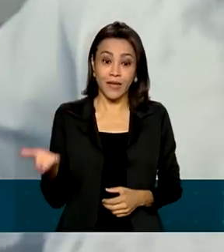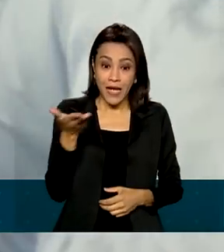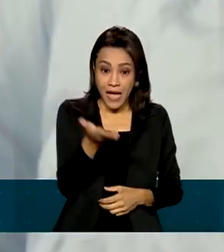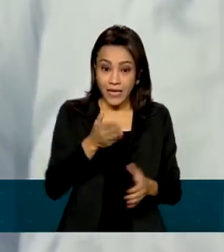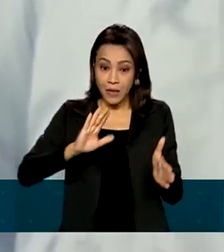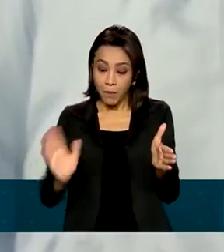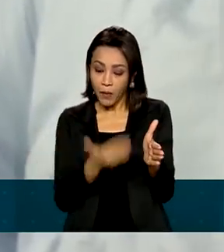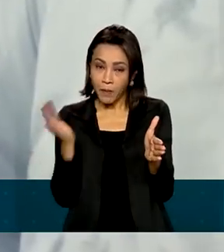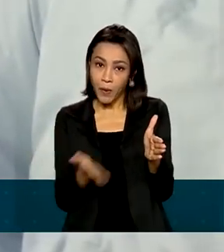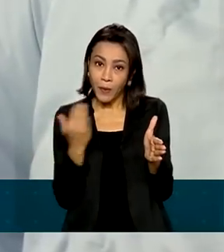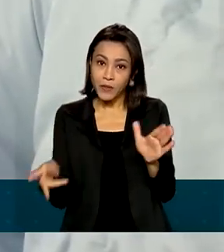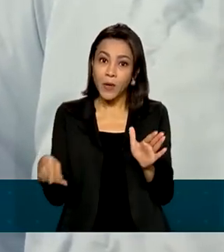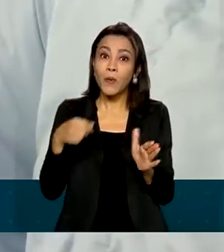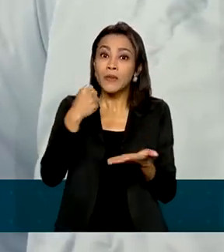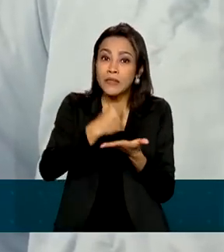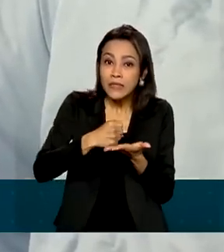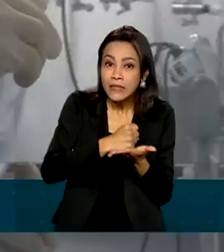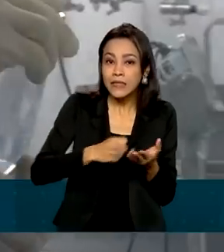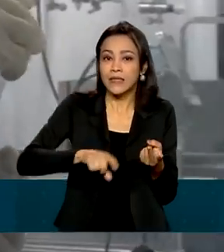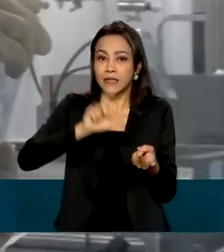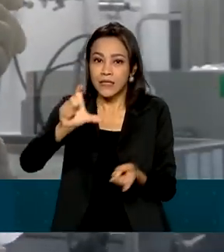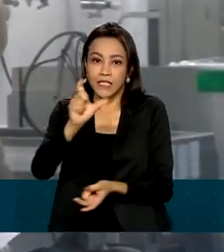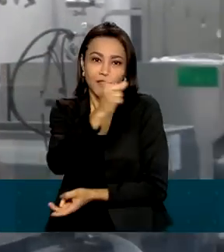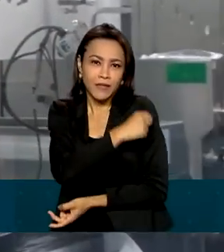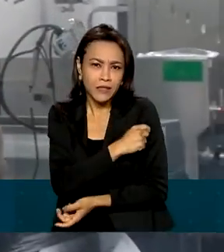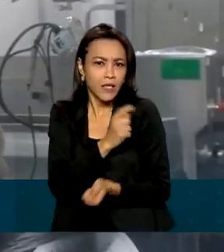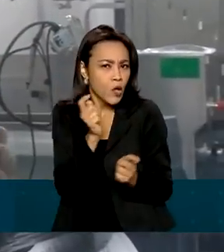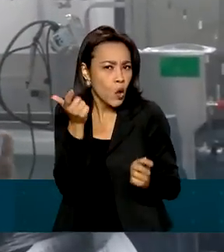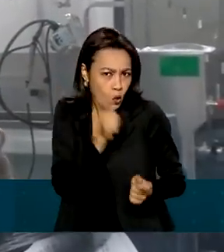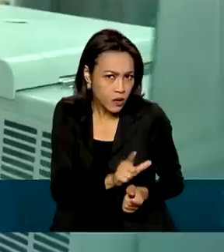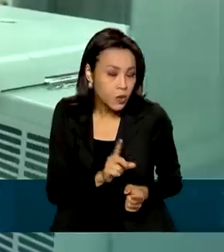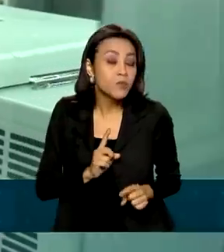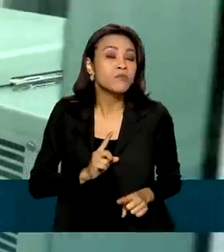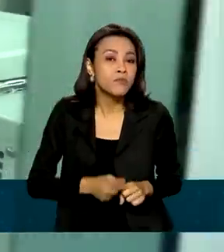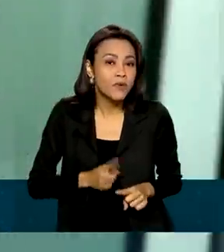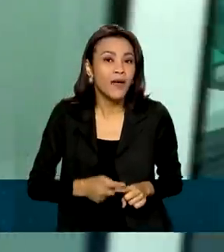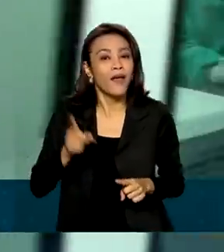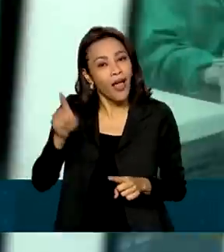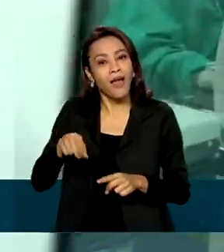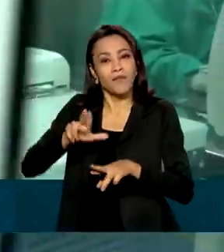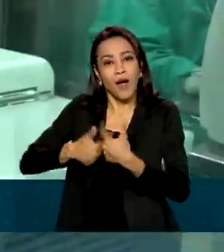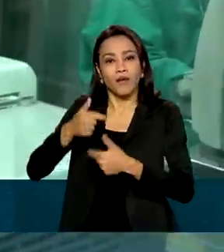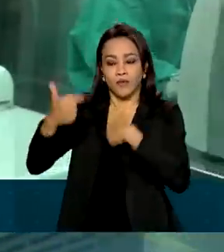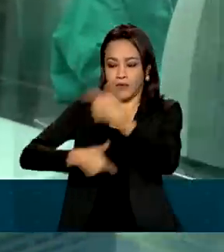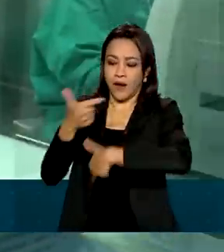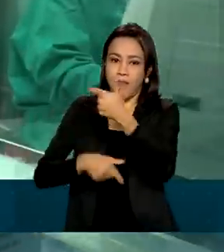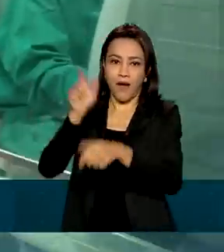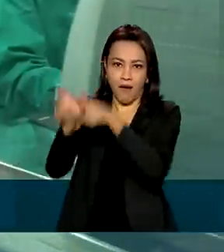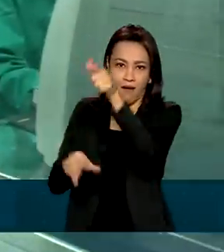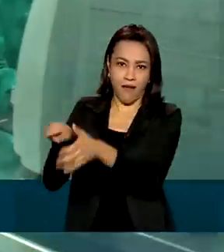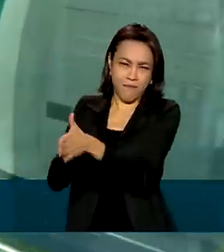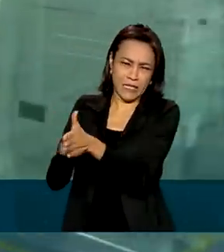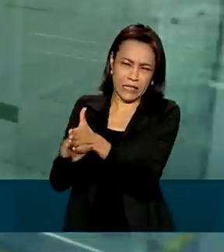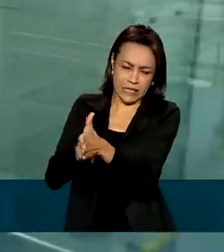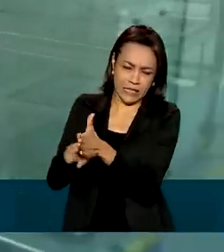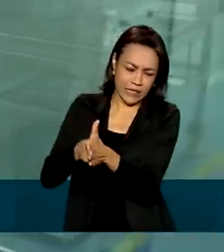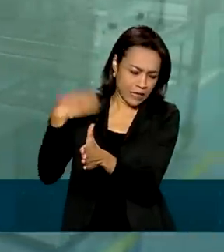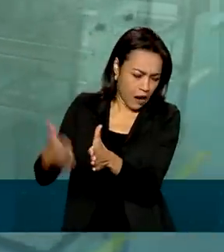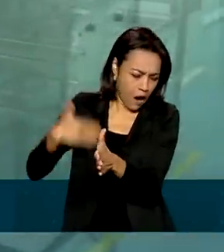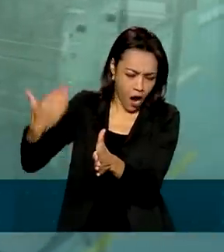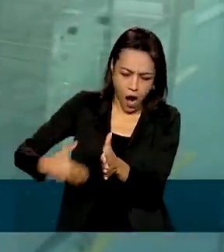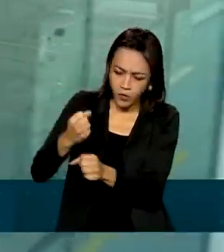nacional de medicamentos e de vacinas só é possível devido ao trabalho dos pesquisadores da Fiocruz. Todos os anos,